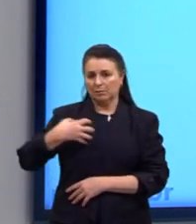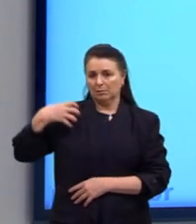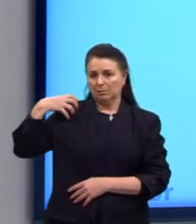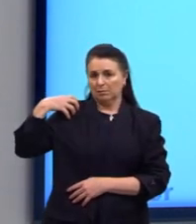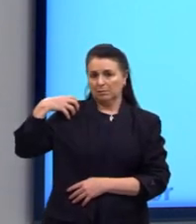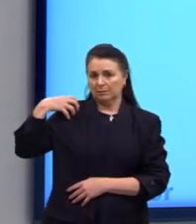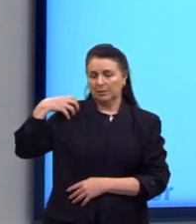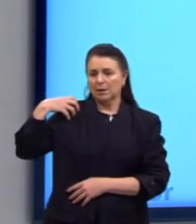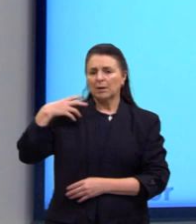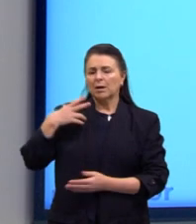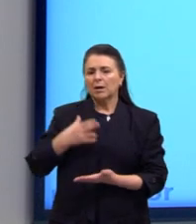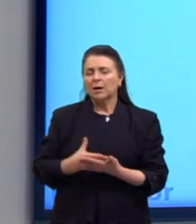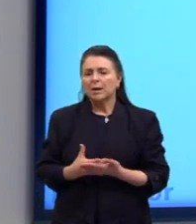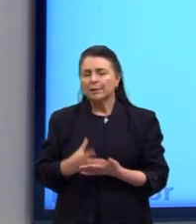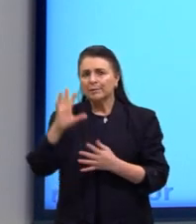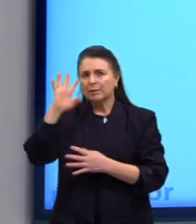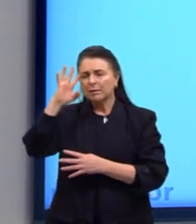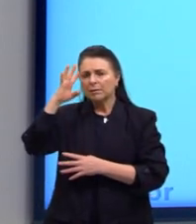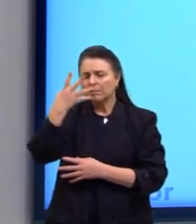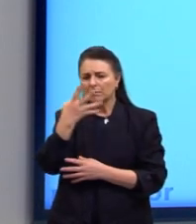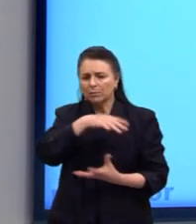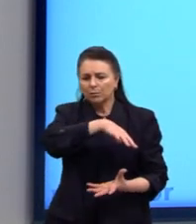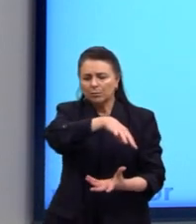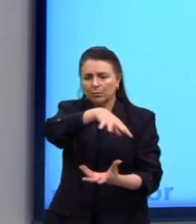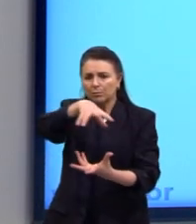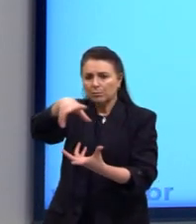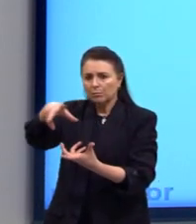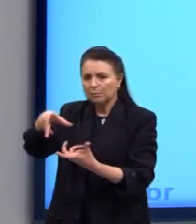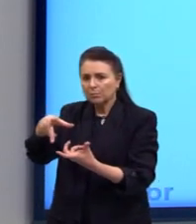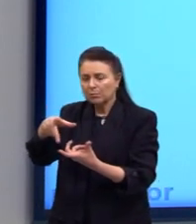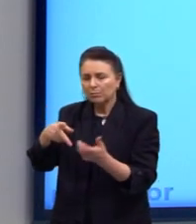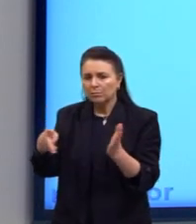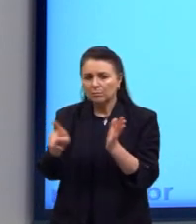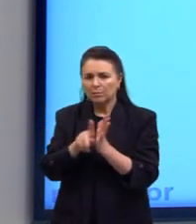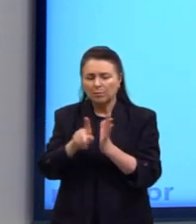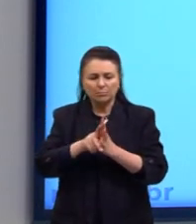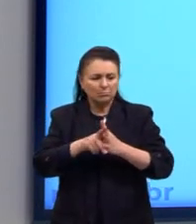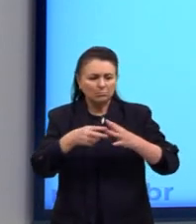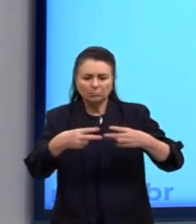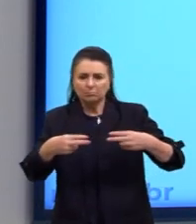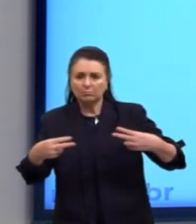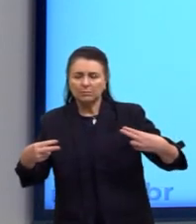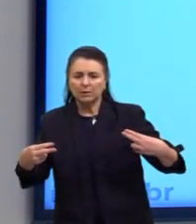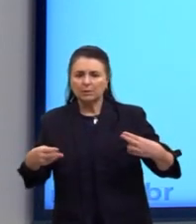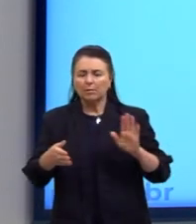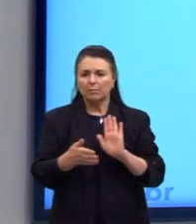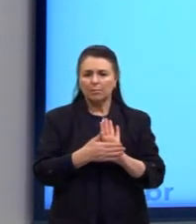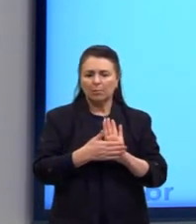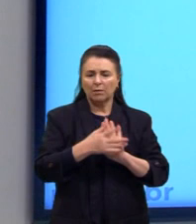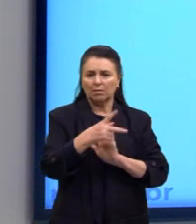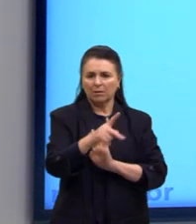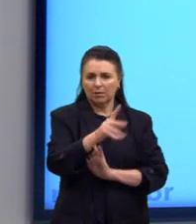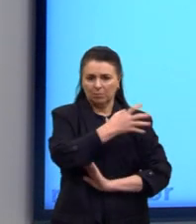Aristóteles, a resolução do mundo estava aqui nas próprias coisas. Então, ele propõe que